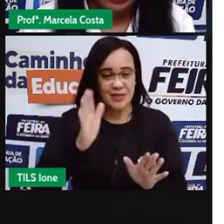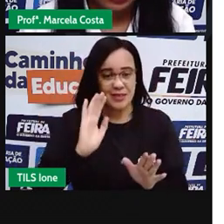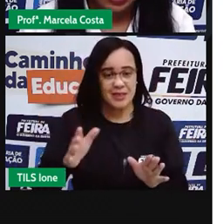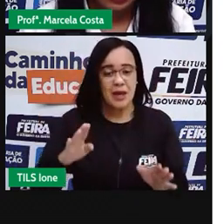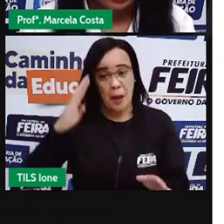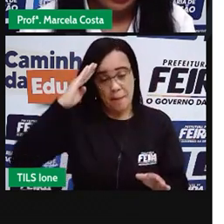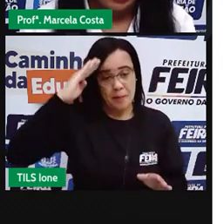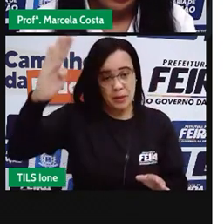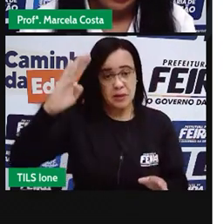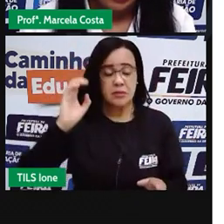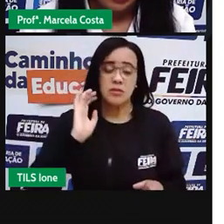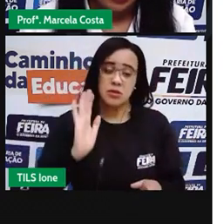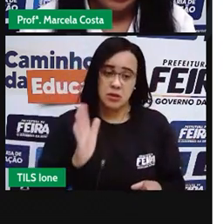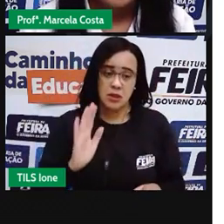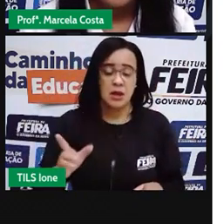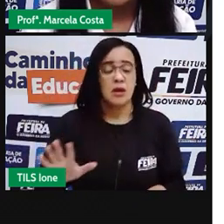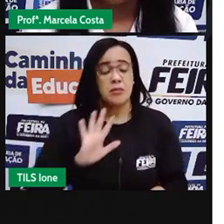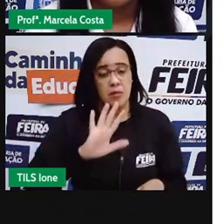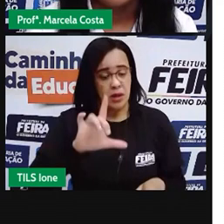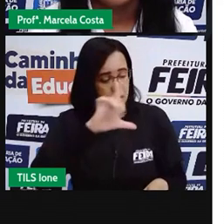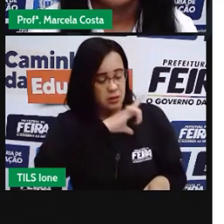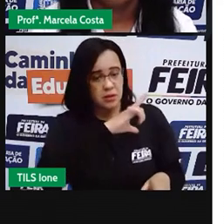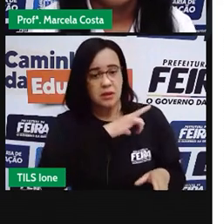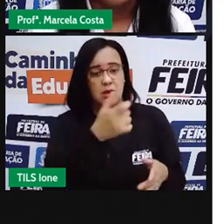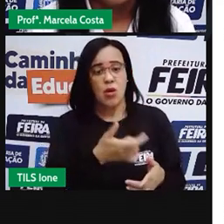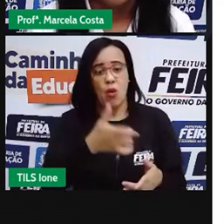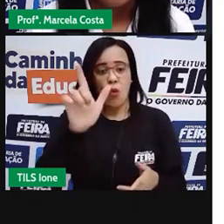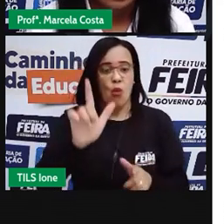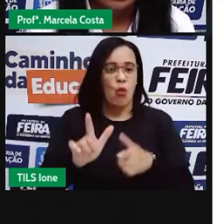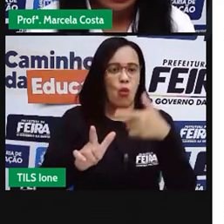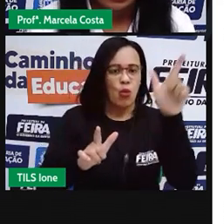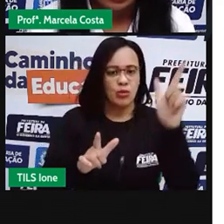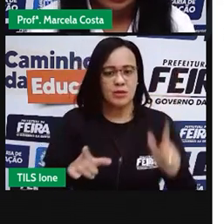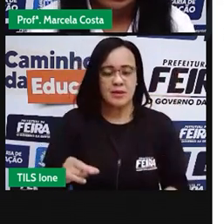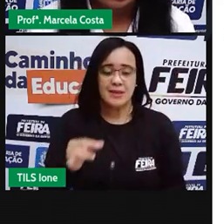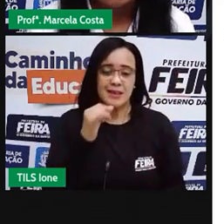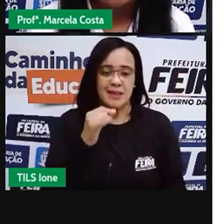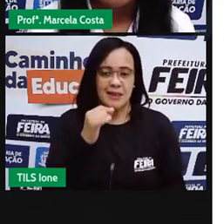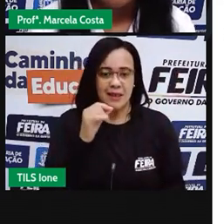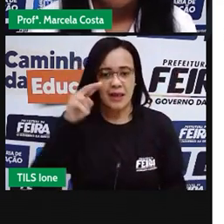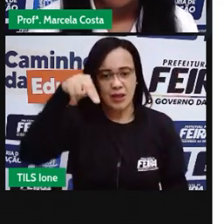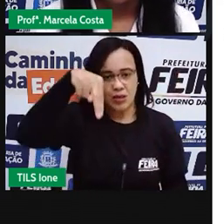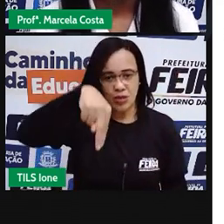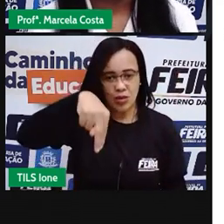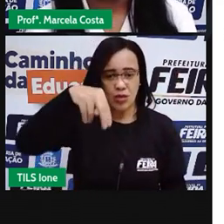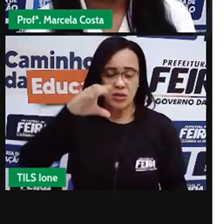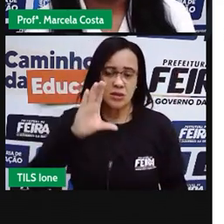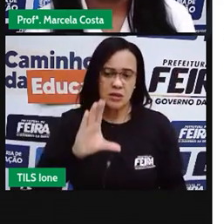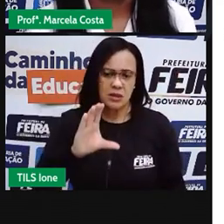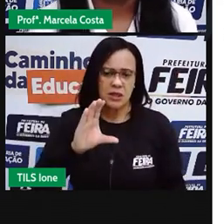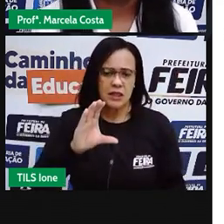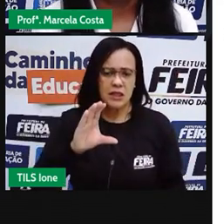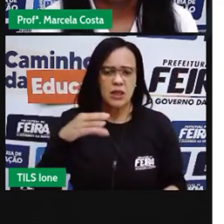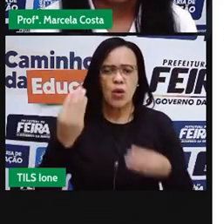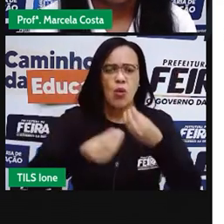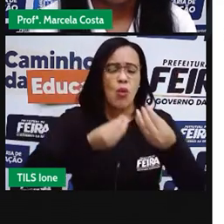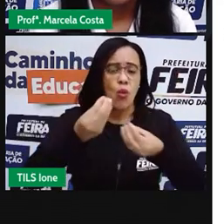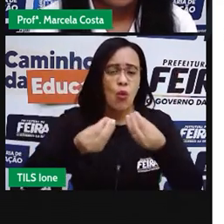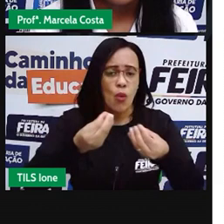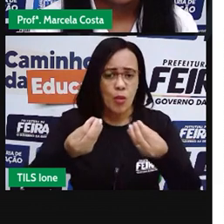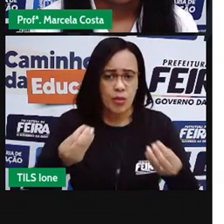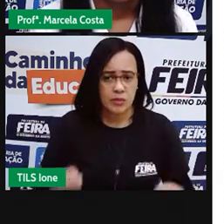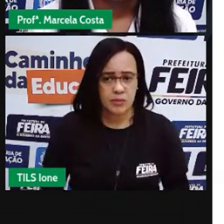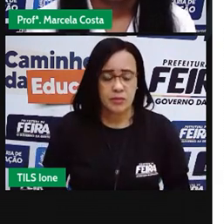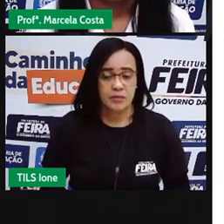vendedores da cidade. Essa é a imagem da Avenida Norte Terceira. Como a gente já aqui para vocês, ela se